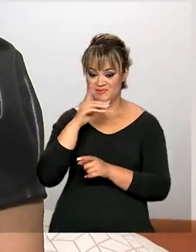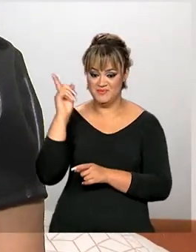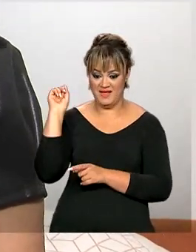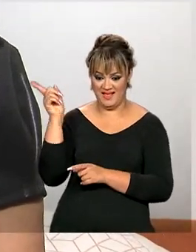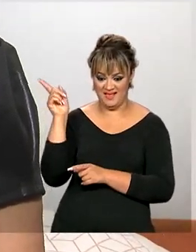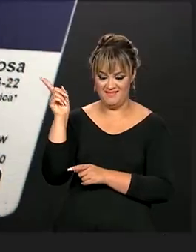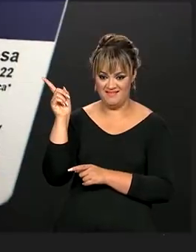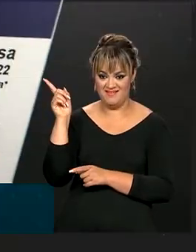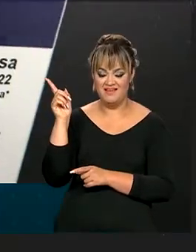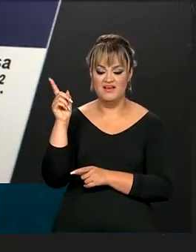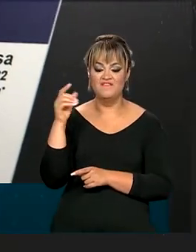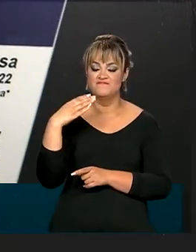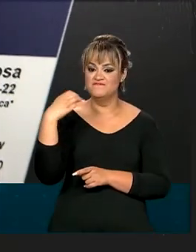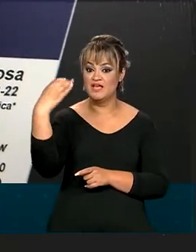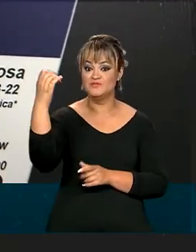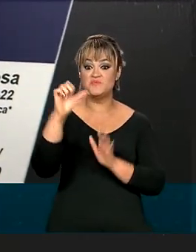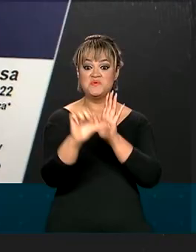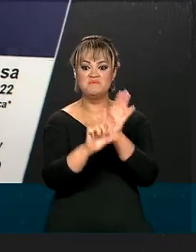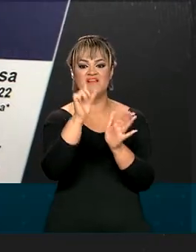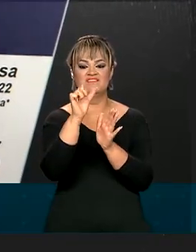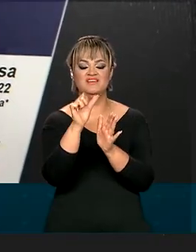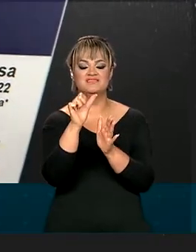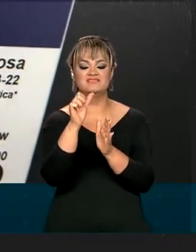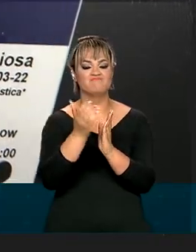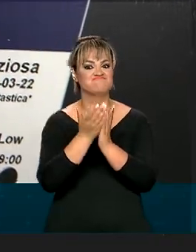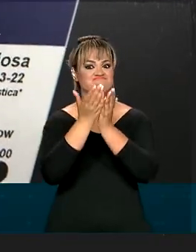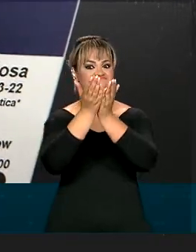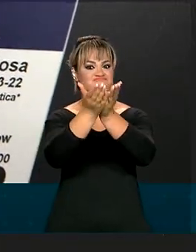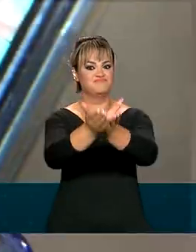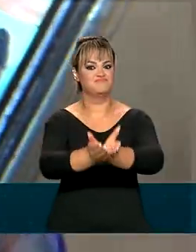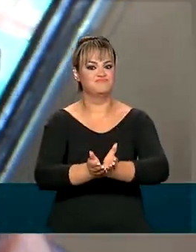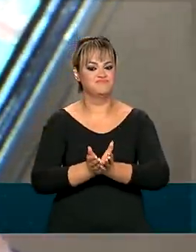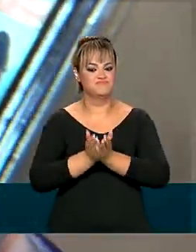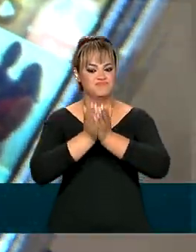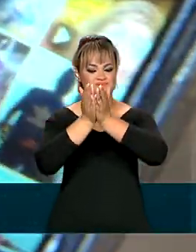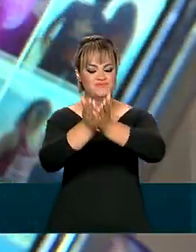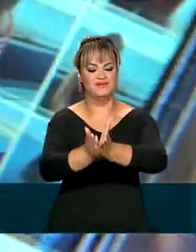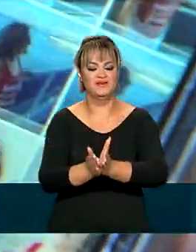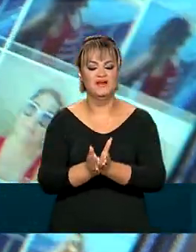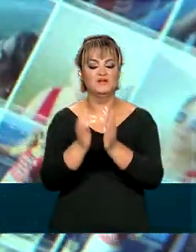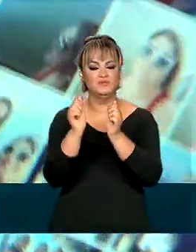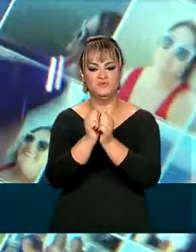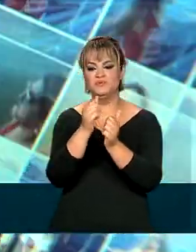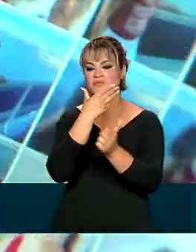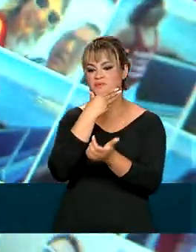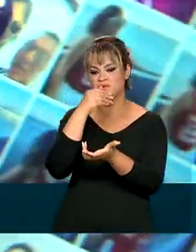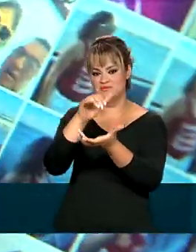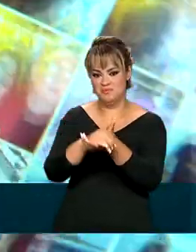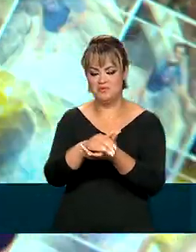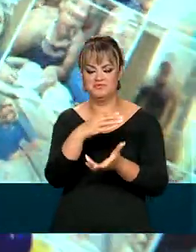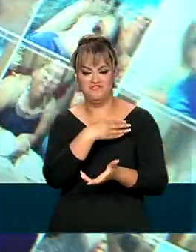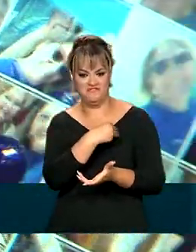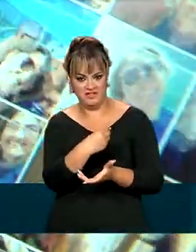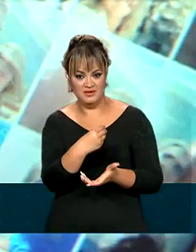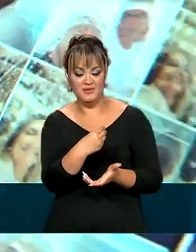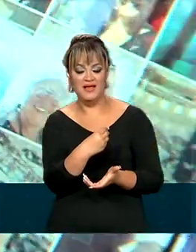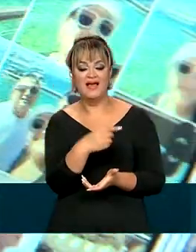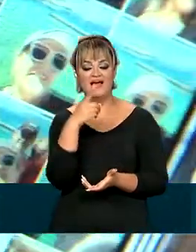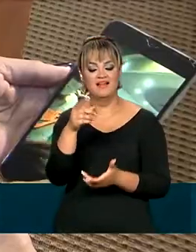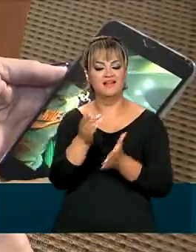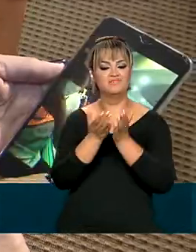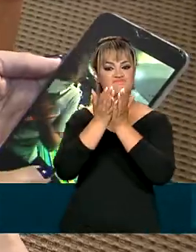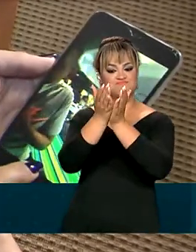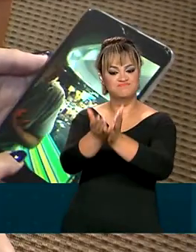a professora Maria viajou pela primeira vez a bordo de um navio. Acompanhada do marido e do filho, ela participou de um